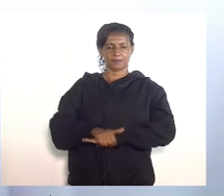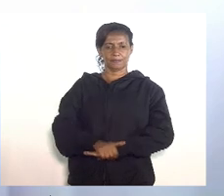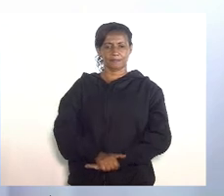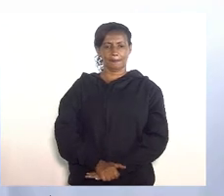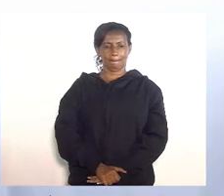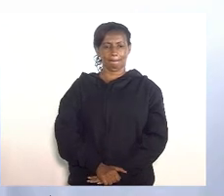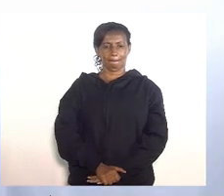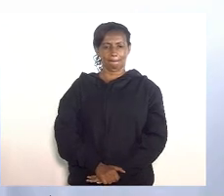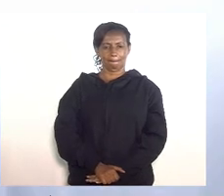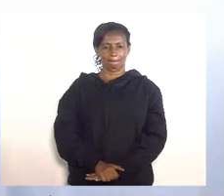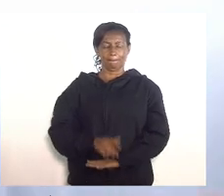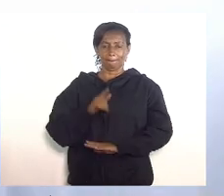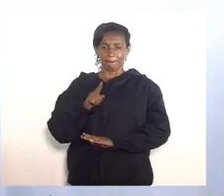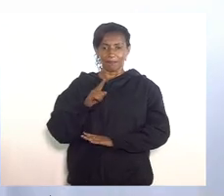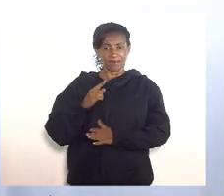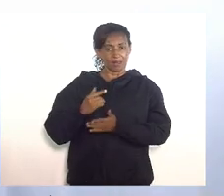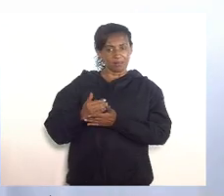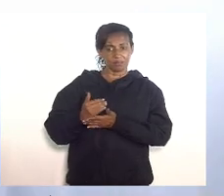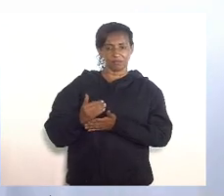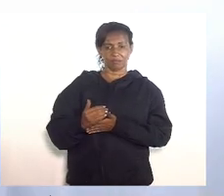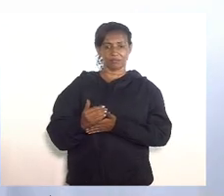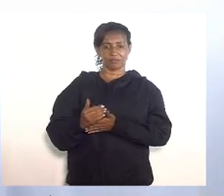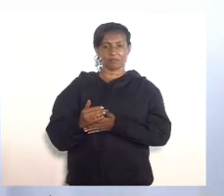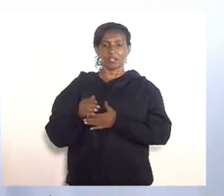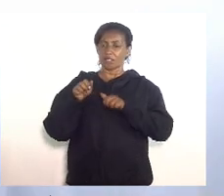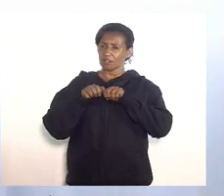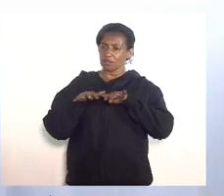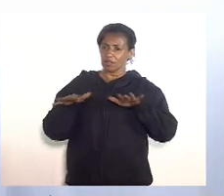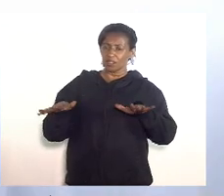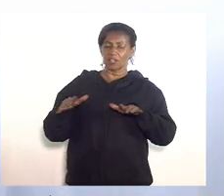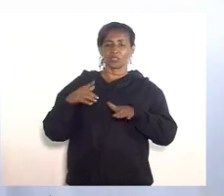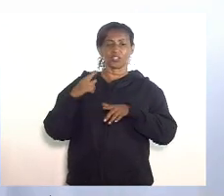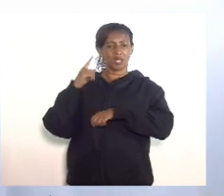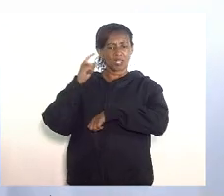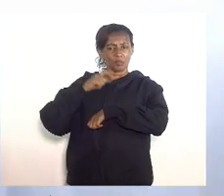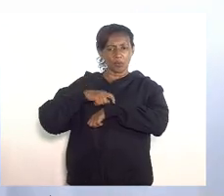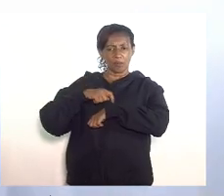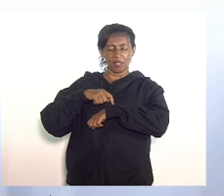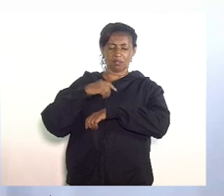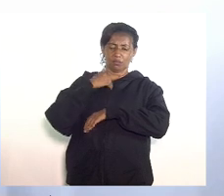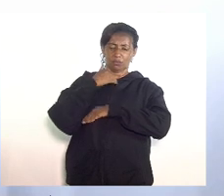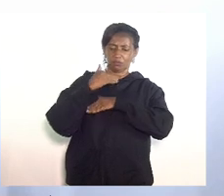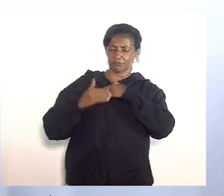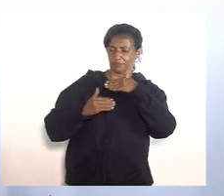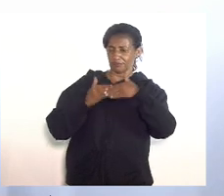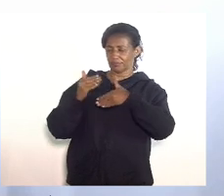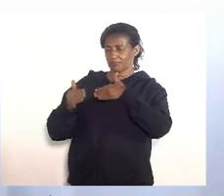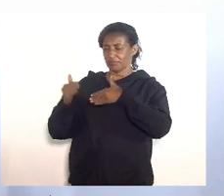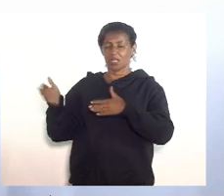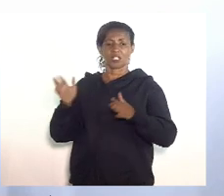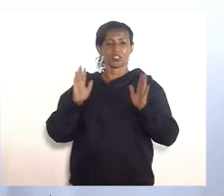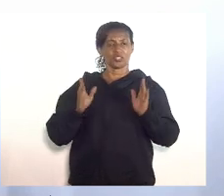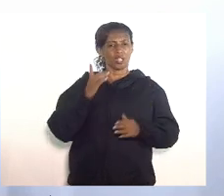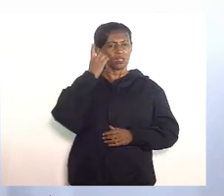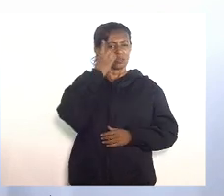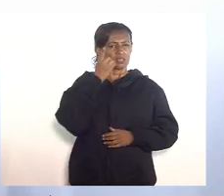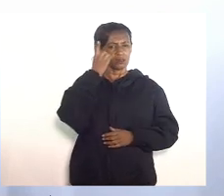e era voz corrente em vários momentos nesta casa por parlamentares